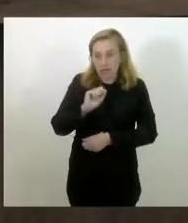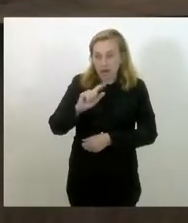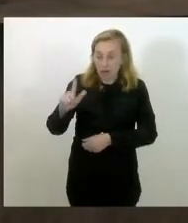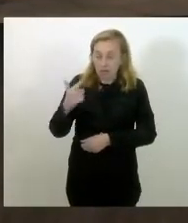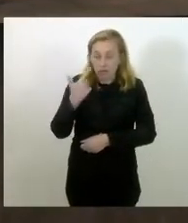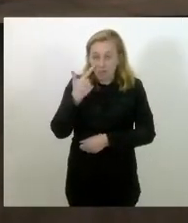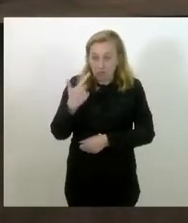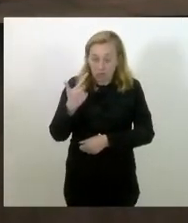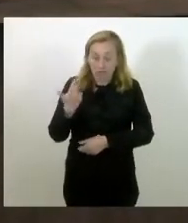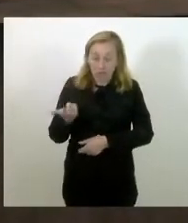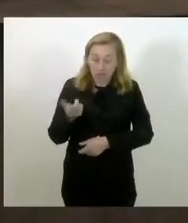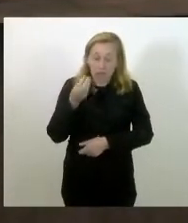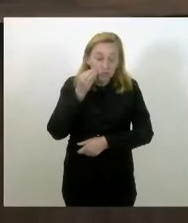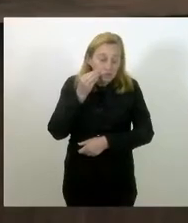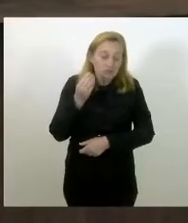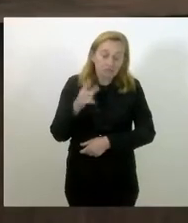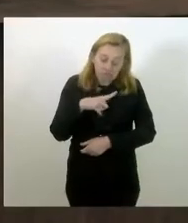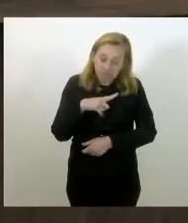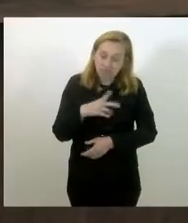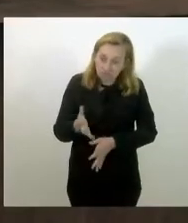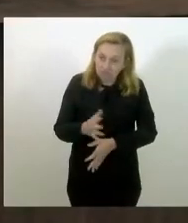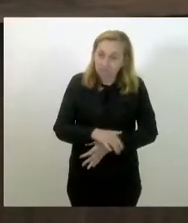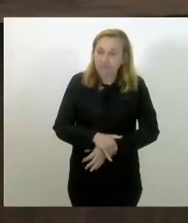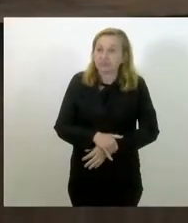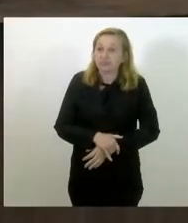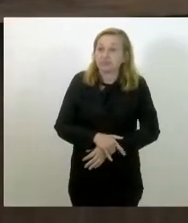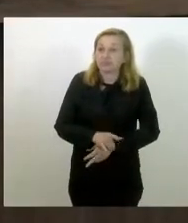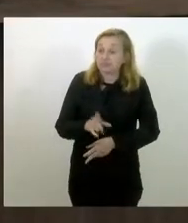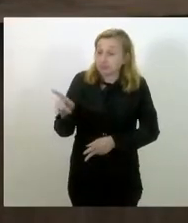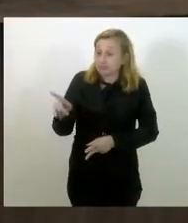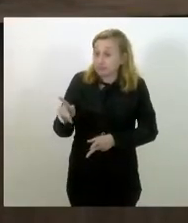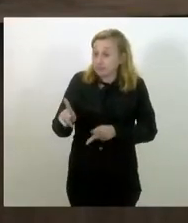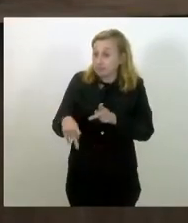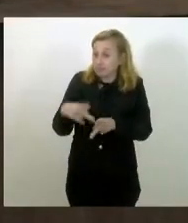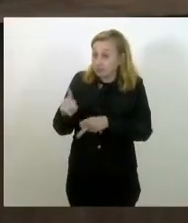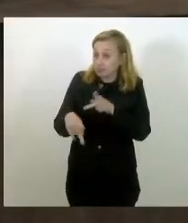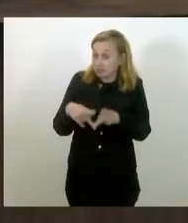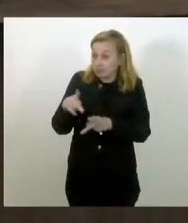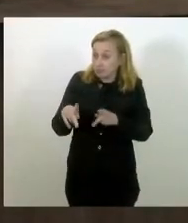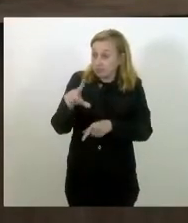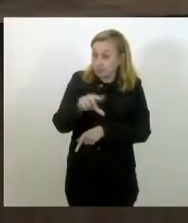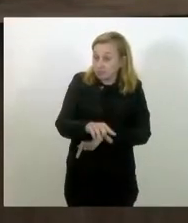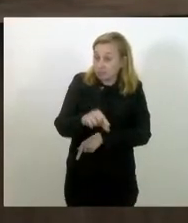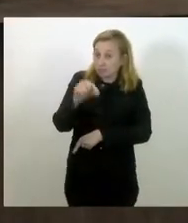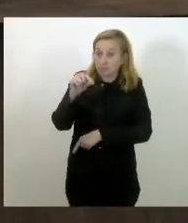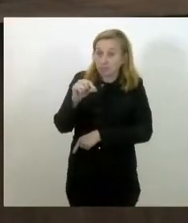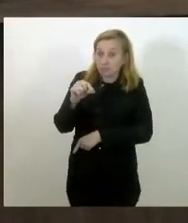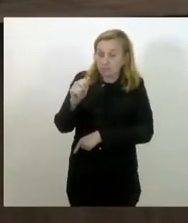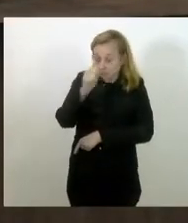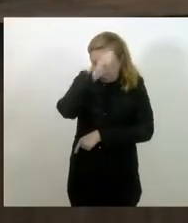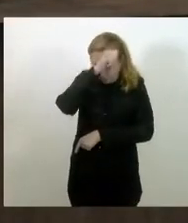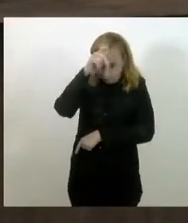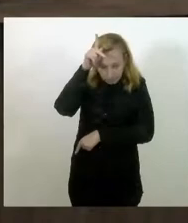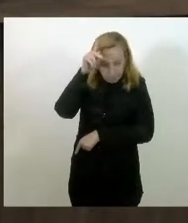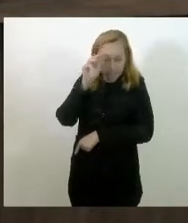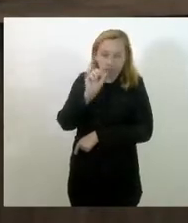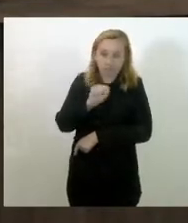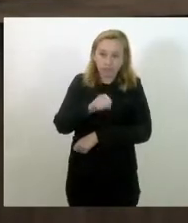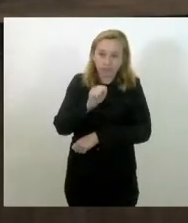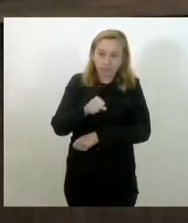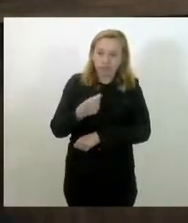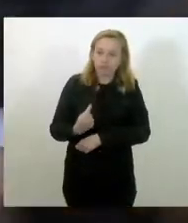que lá em Areal, o povo não elegeu um prefeito, e sim um empreendedor, uma pessoa